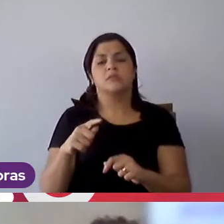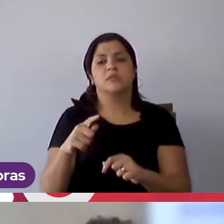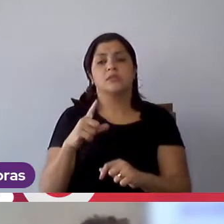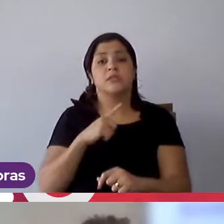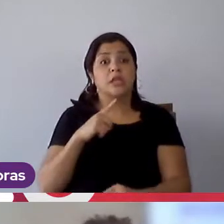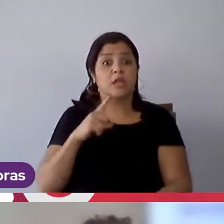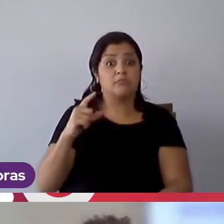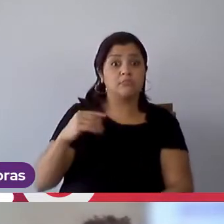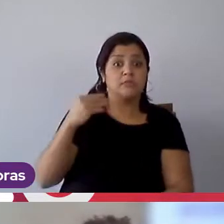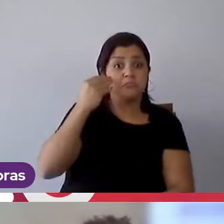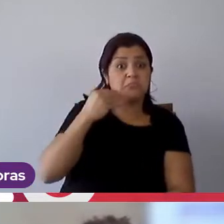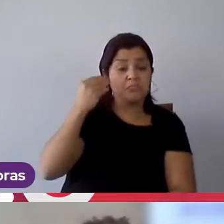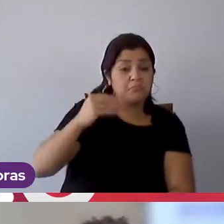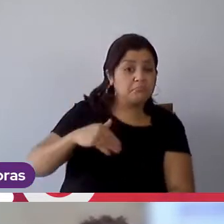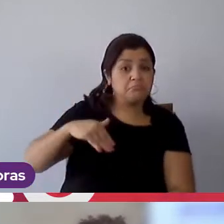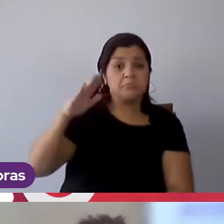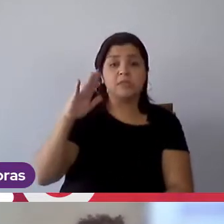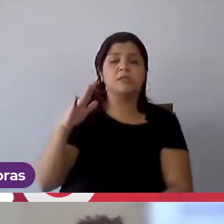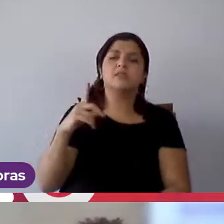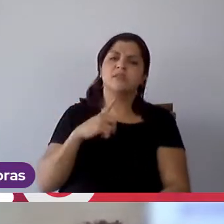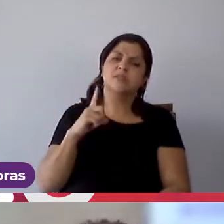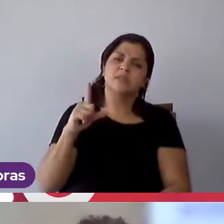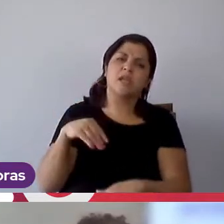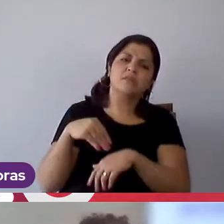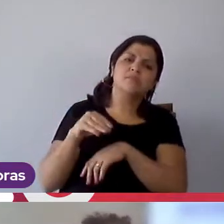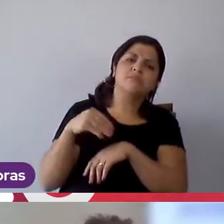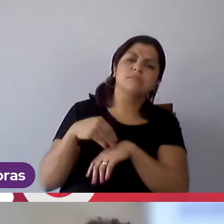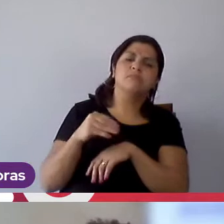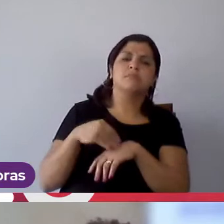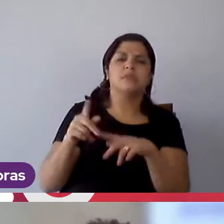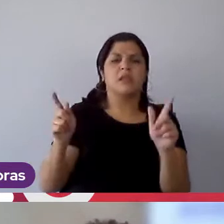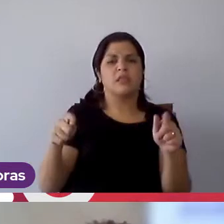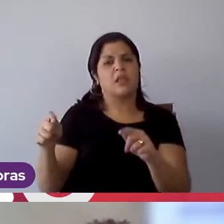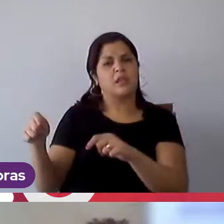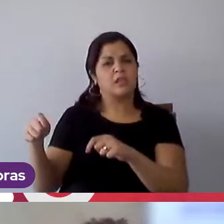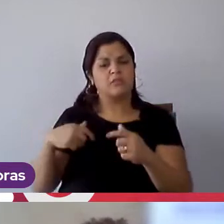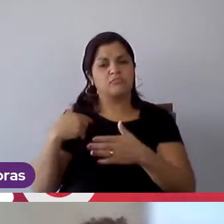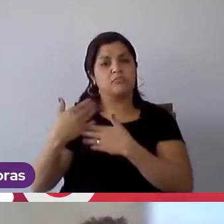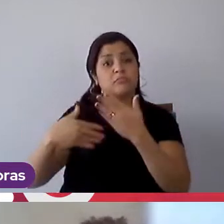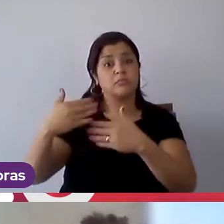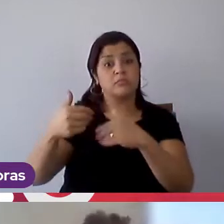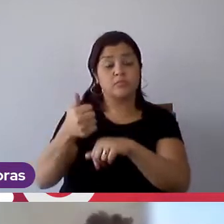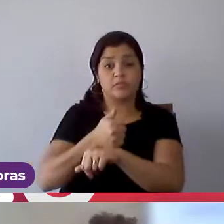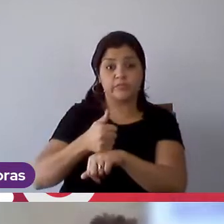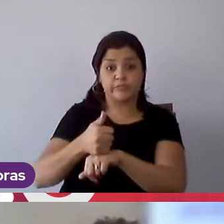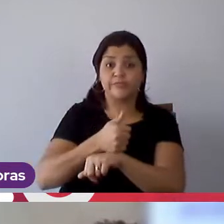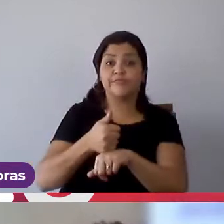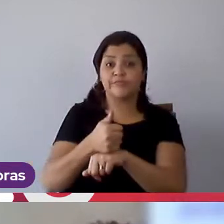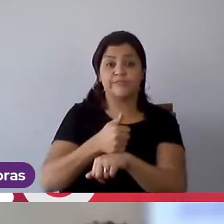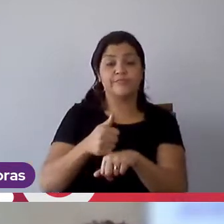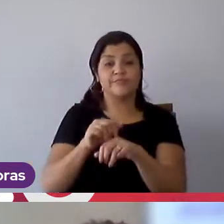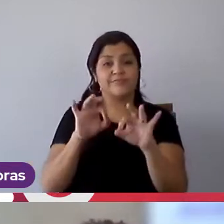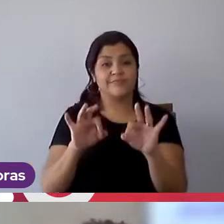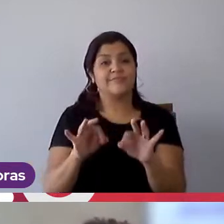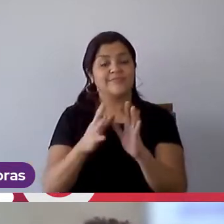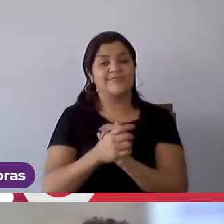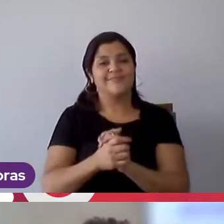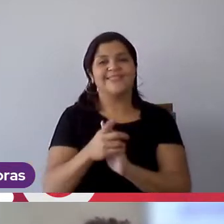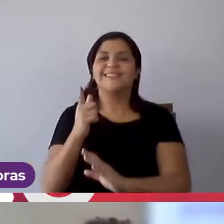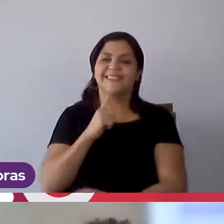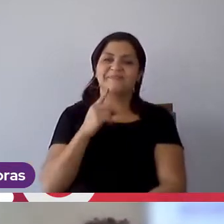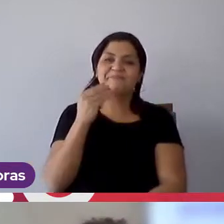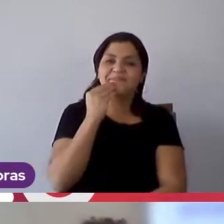mais que você aqui na empresa e ela vai te dar algumas dicas de desenvolvimento profissional, então ali tem também